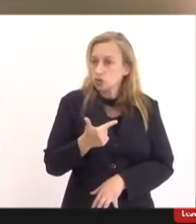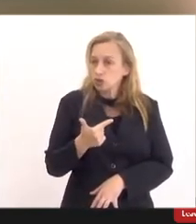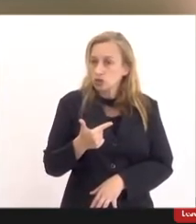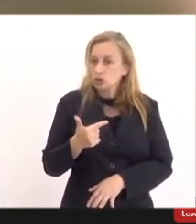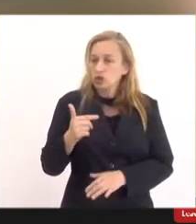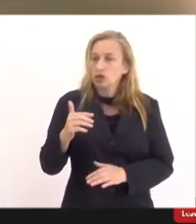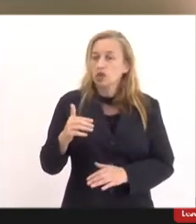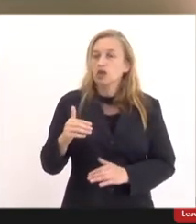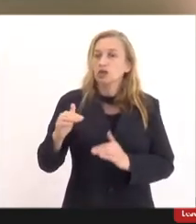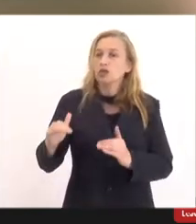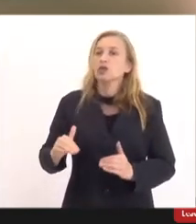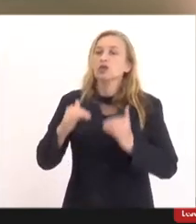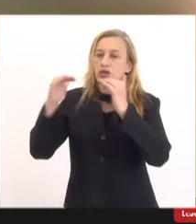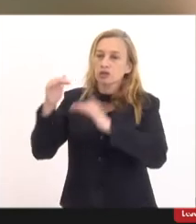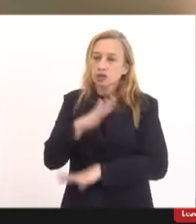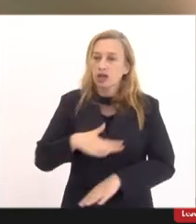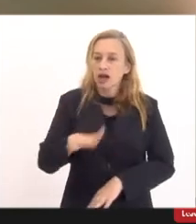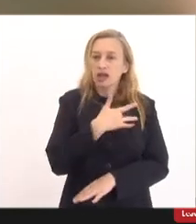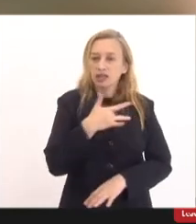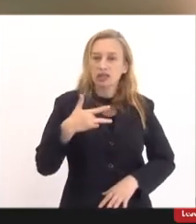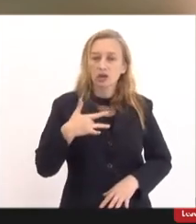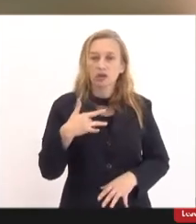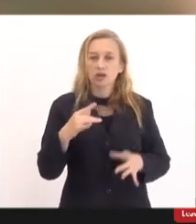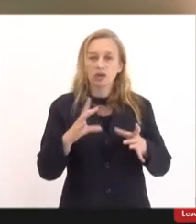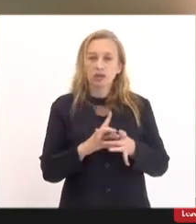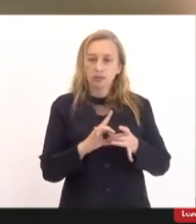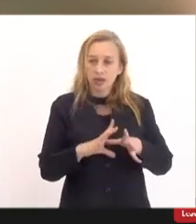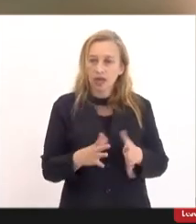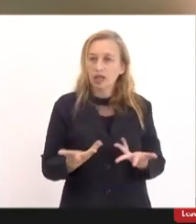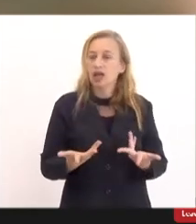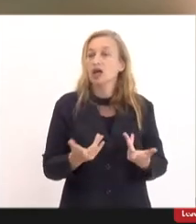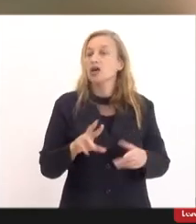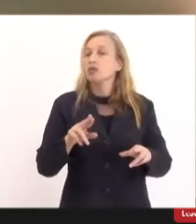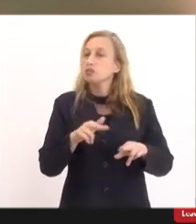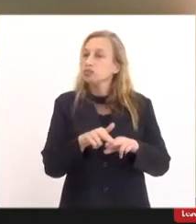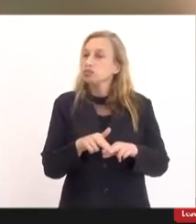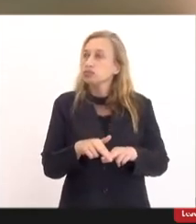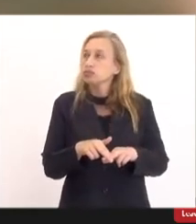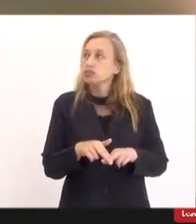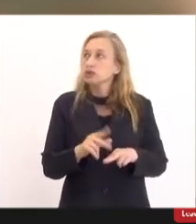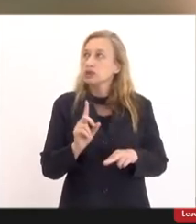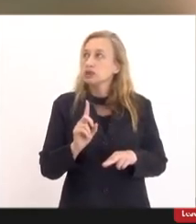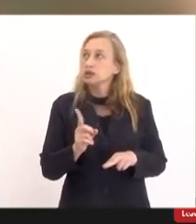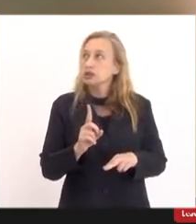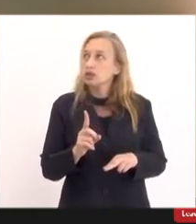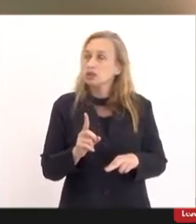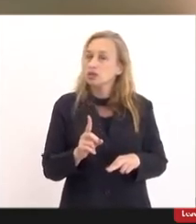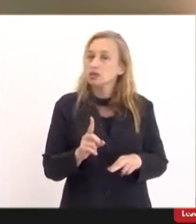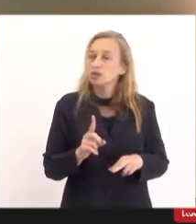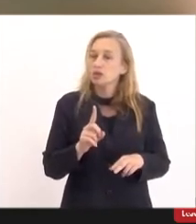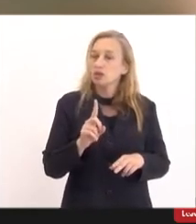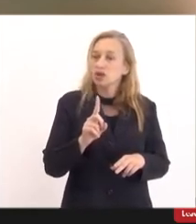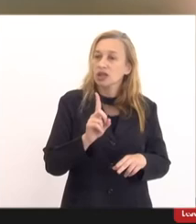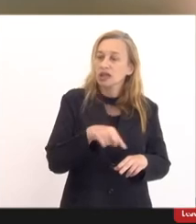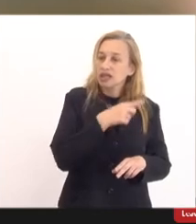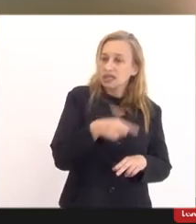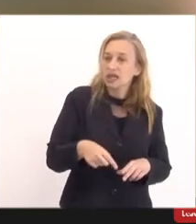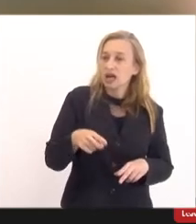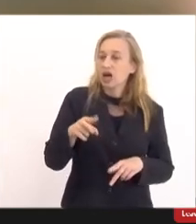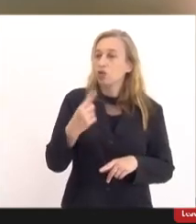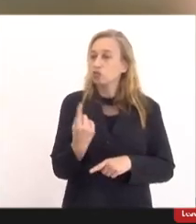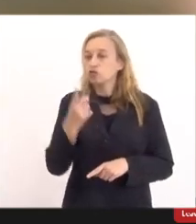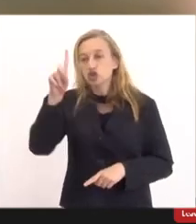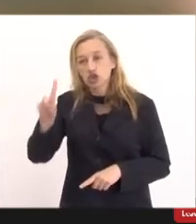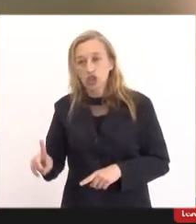autoridades sanitárias ela é altamente recomendada e portanto a gente não assegura um direito violando o outro então a gente não assegura